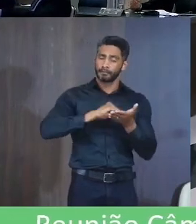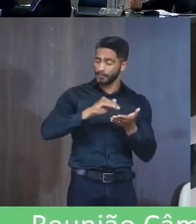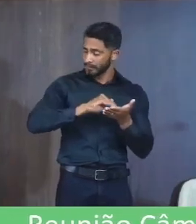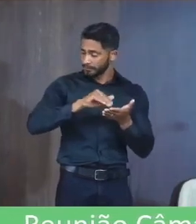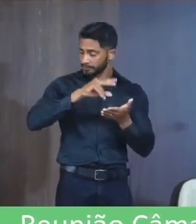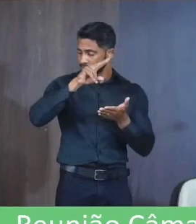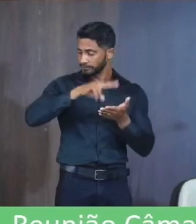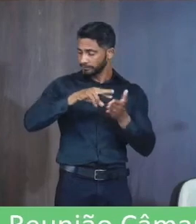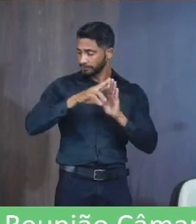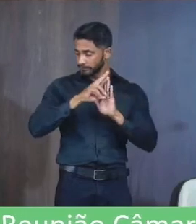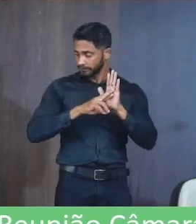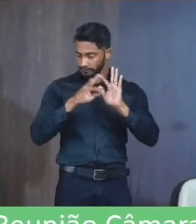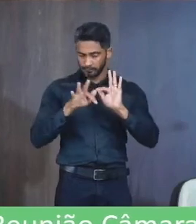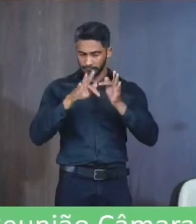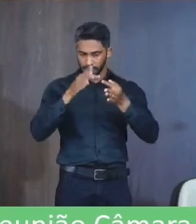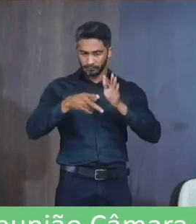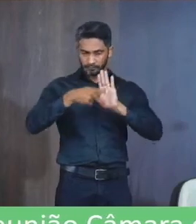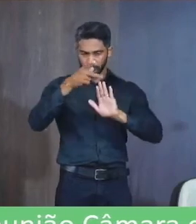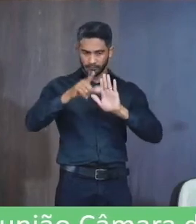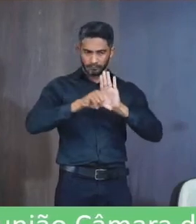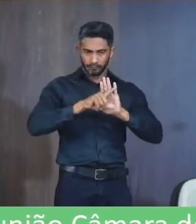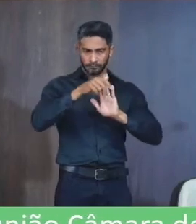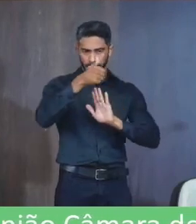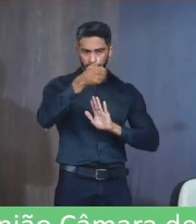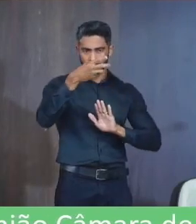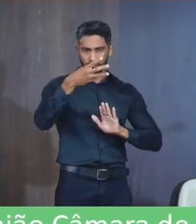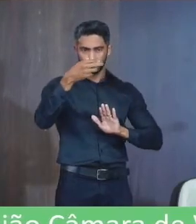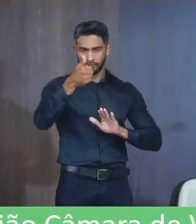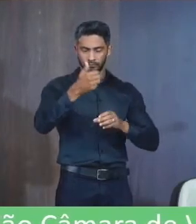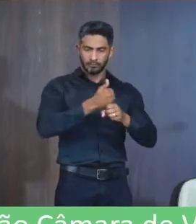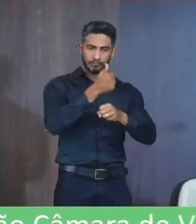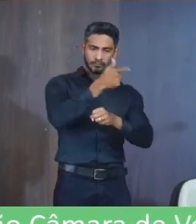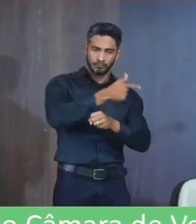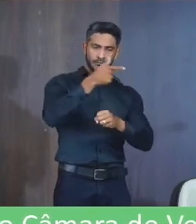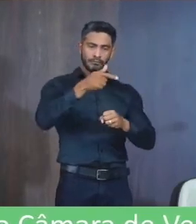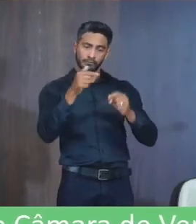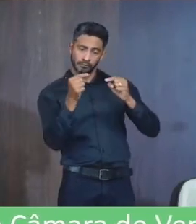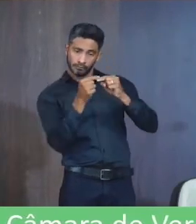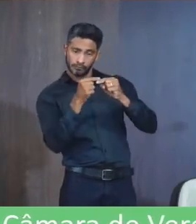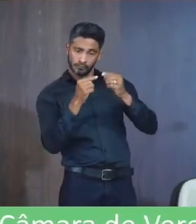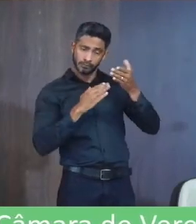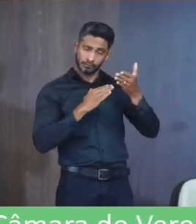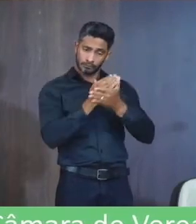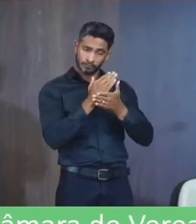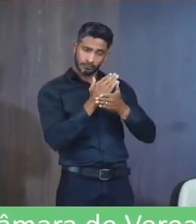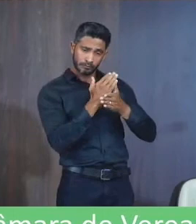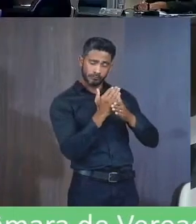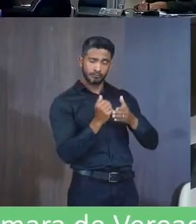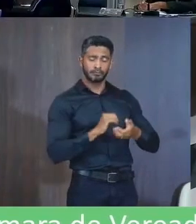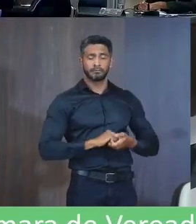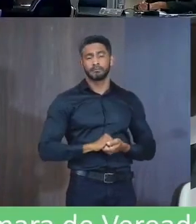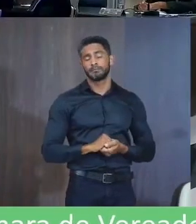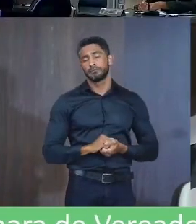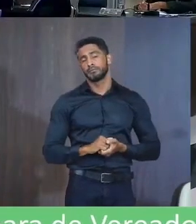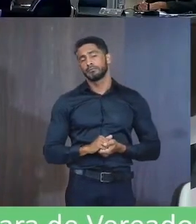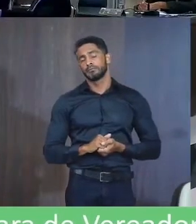secretário Faça a leitura Da redação final Do projeto de lei Número 131-2022 Que deu forma Ao projeto aprovado Segundo a técnica Legislativa